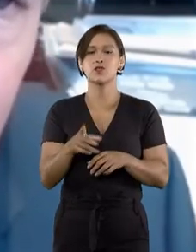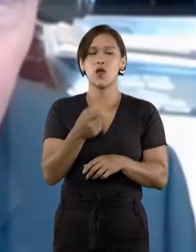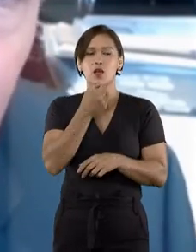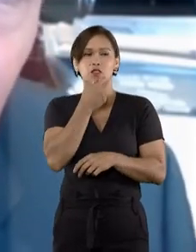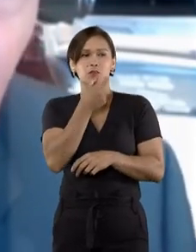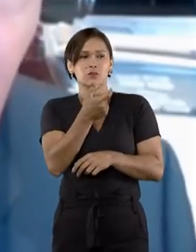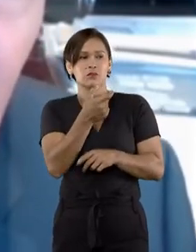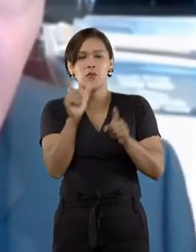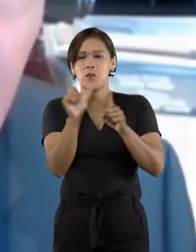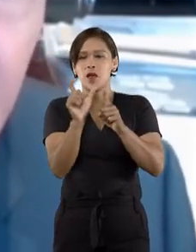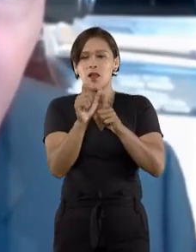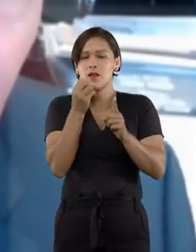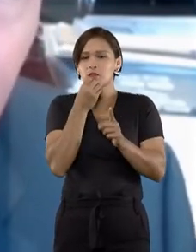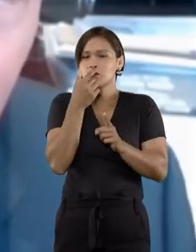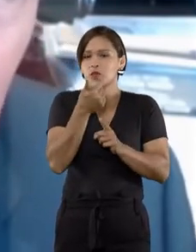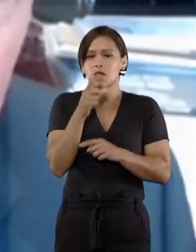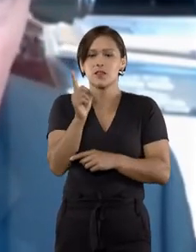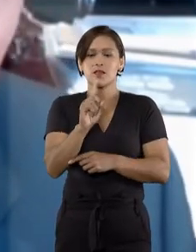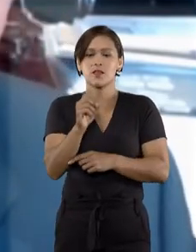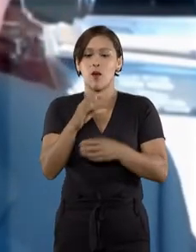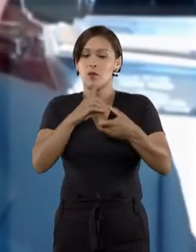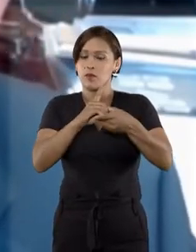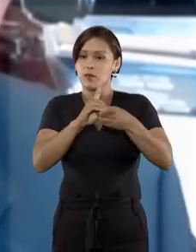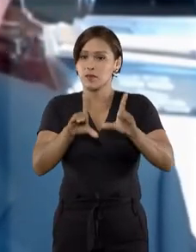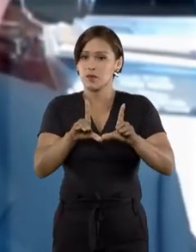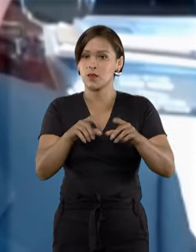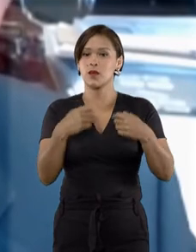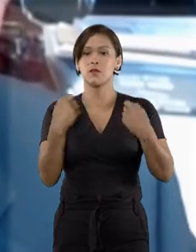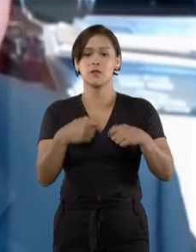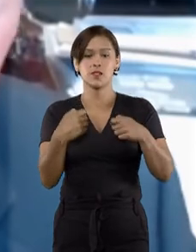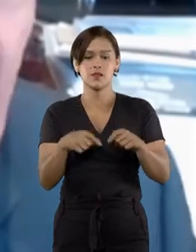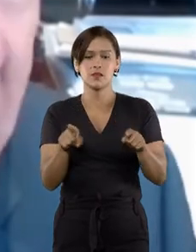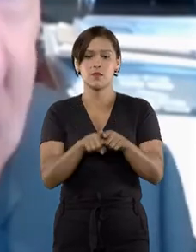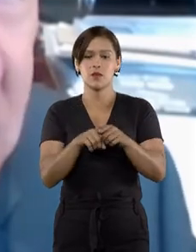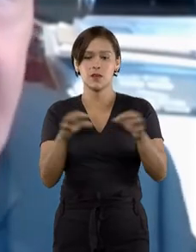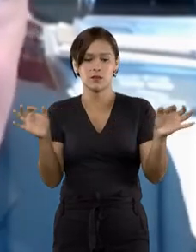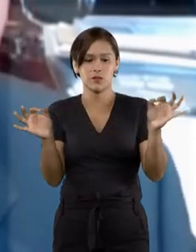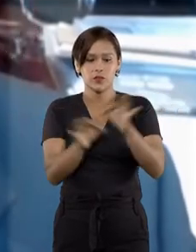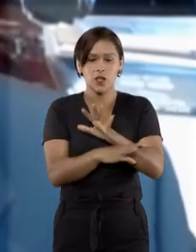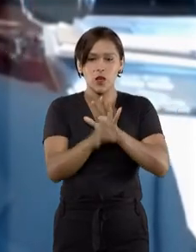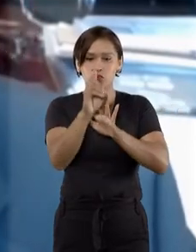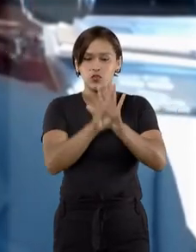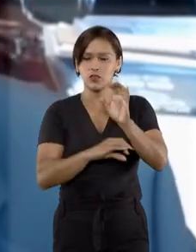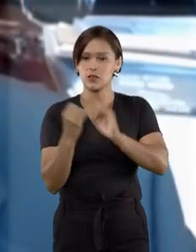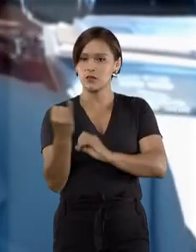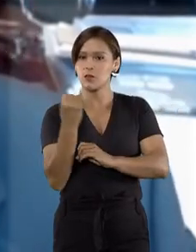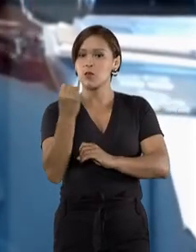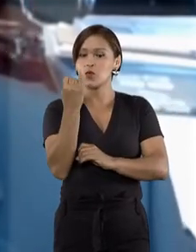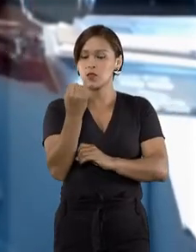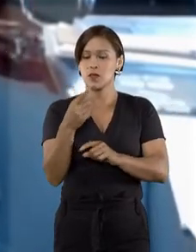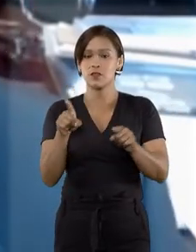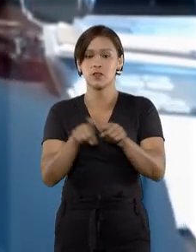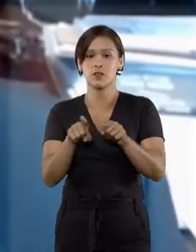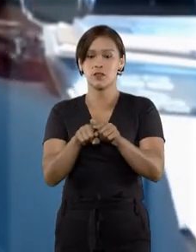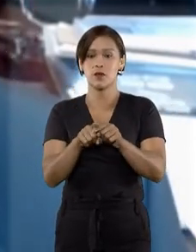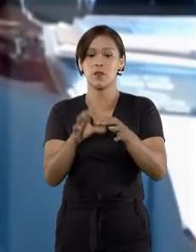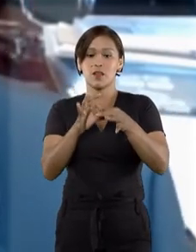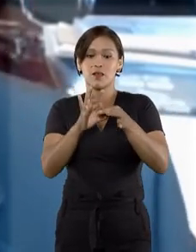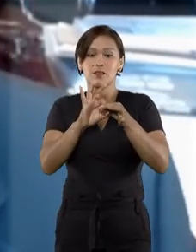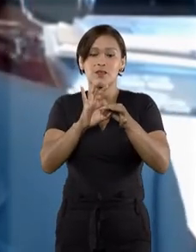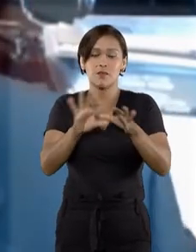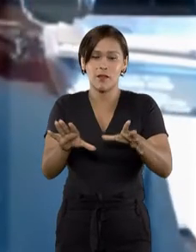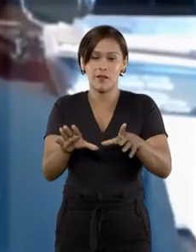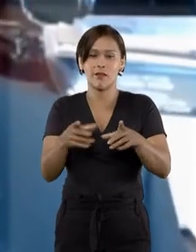discurso. O mundo, no campo da democracia, na concretização dos direitos fundamentais e, sobretudo, das